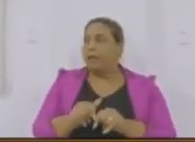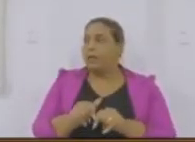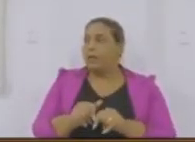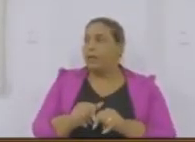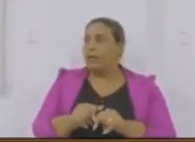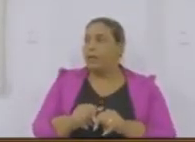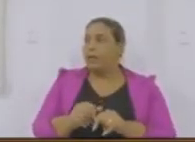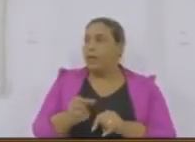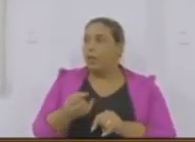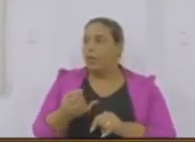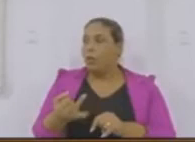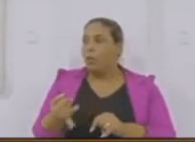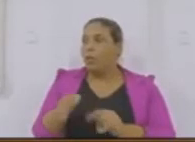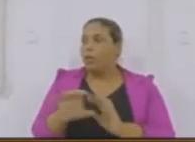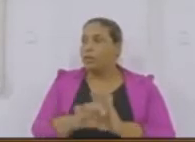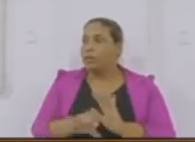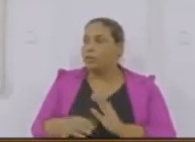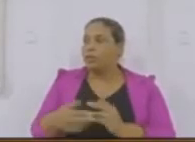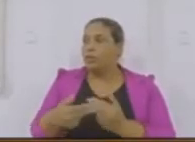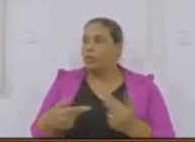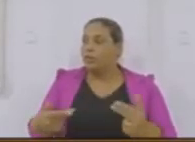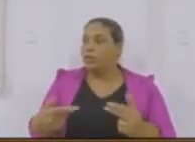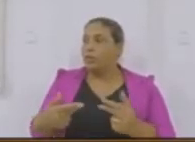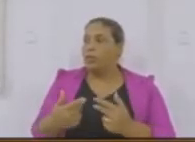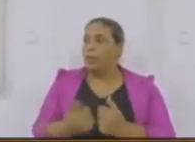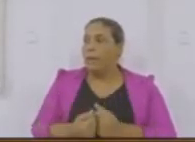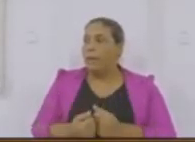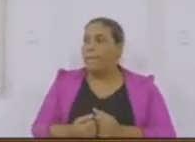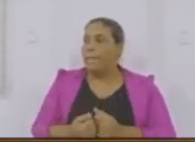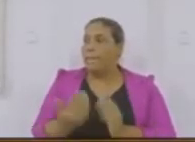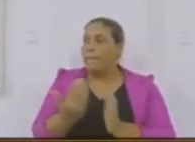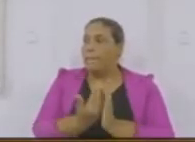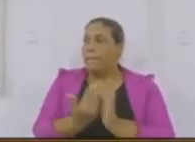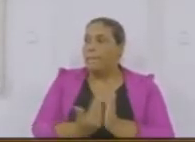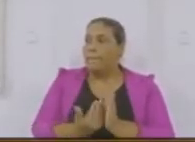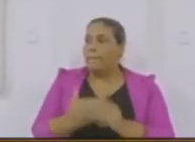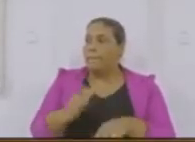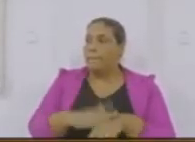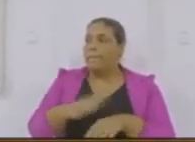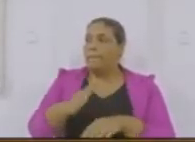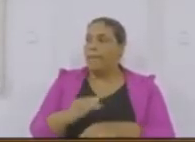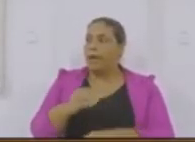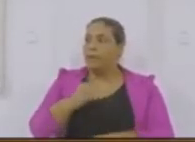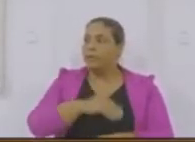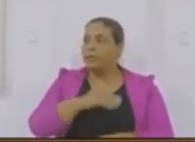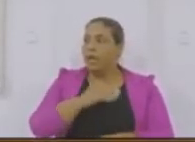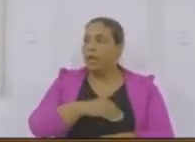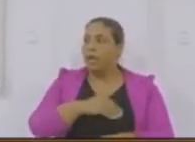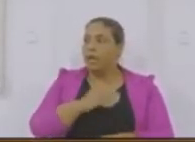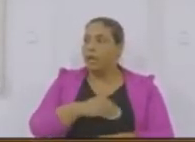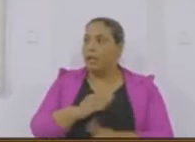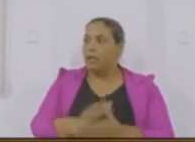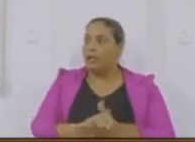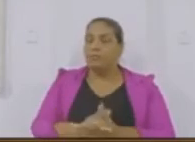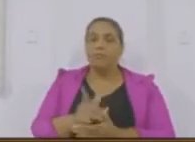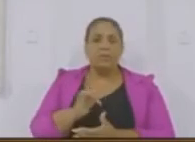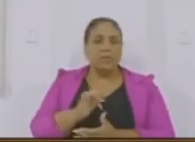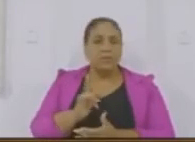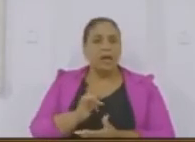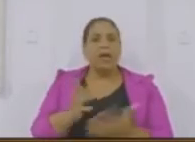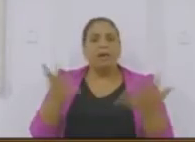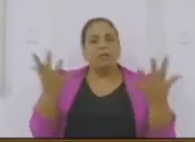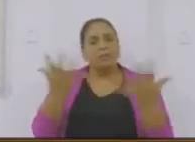estatuto, norma de classe, funcionário, fixação, aumento de salário. Está no portal de transparência.